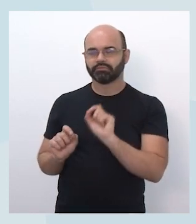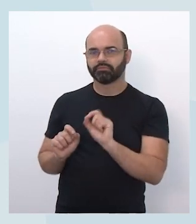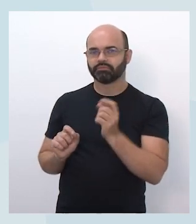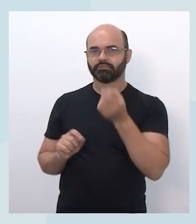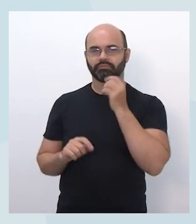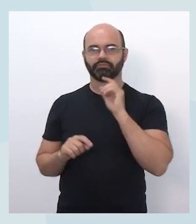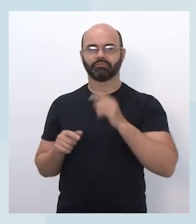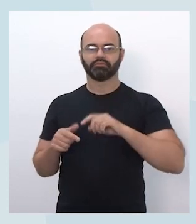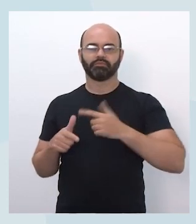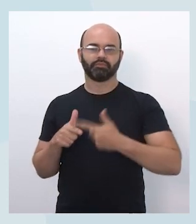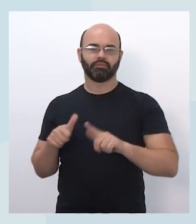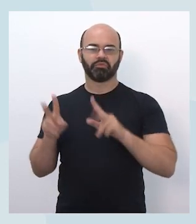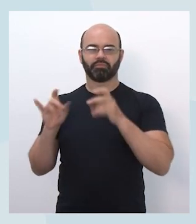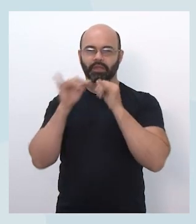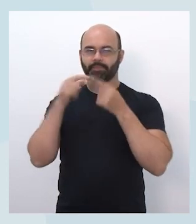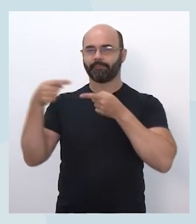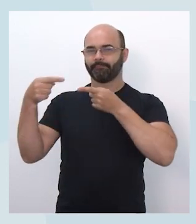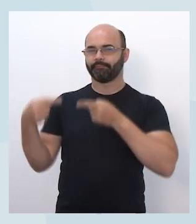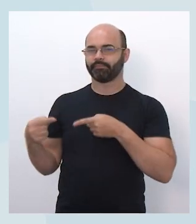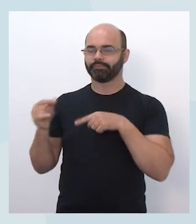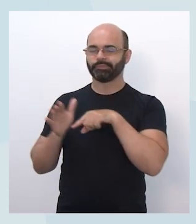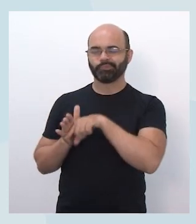os problemas relacionados ao desafio,